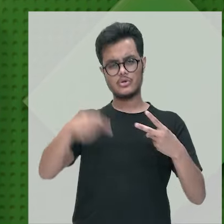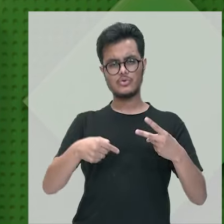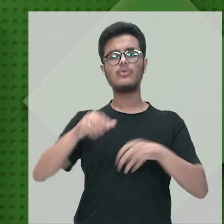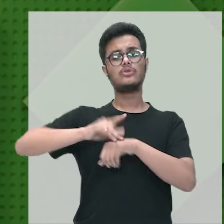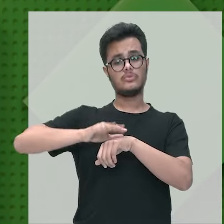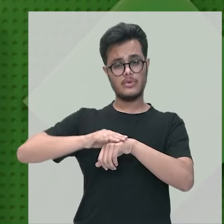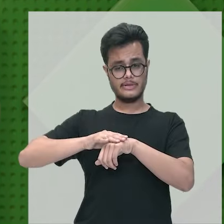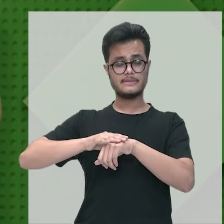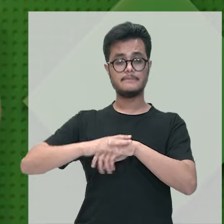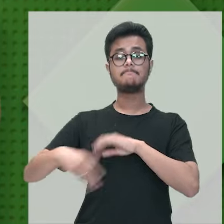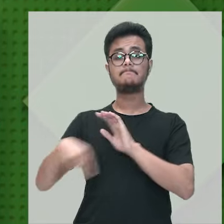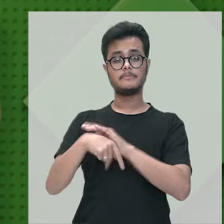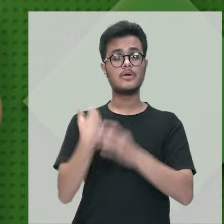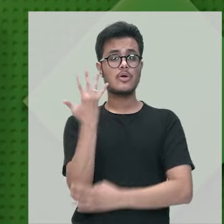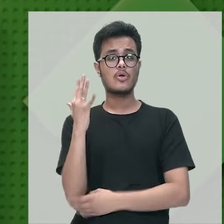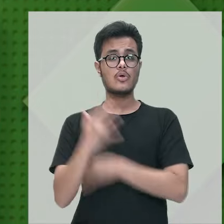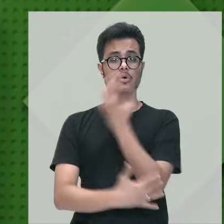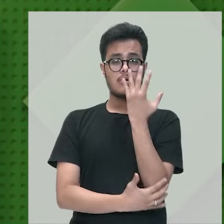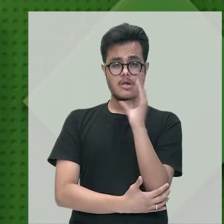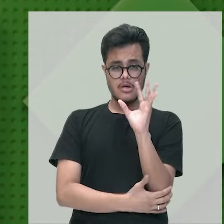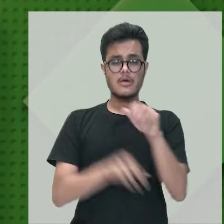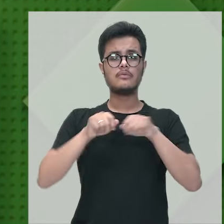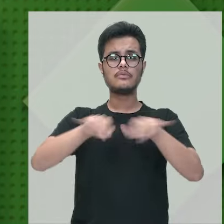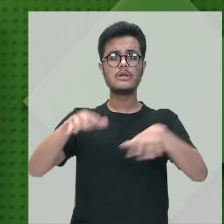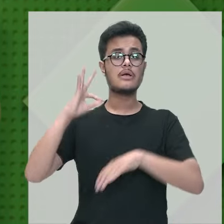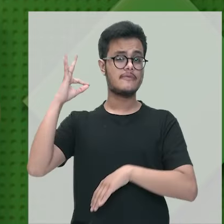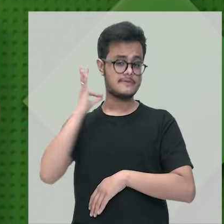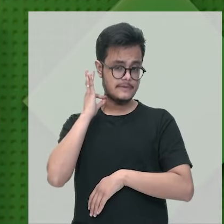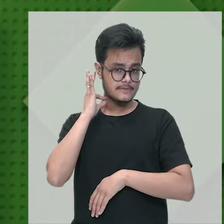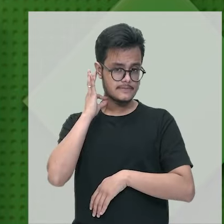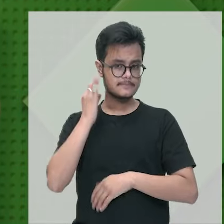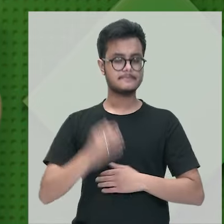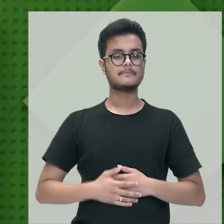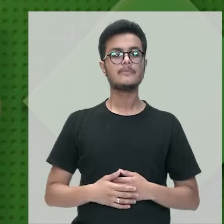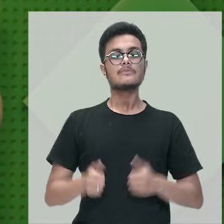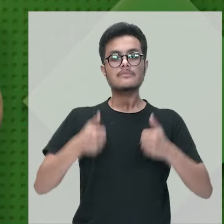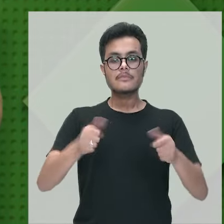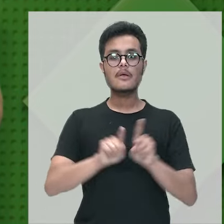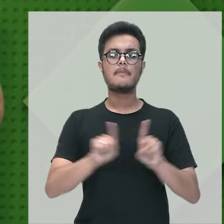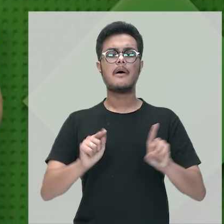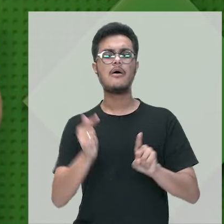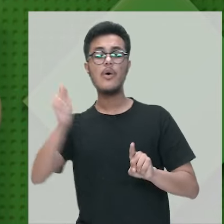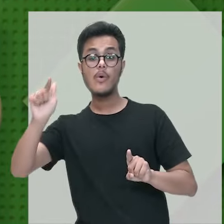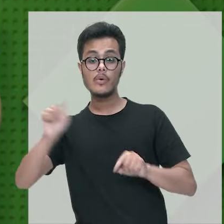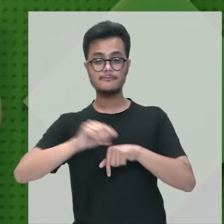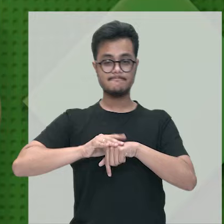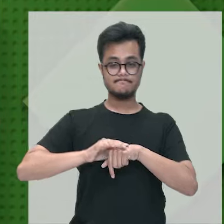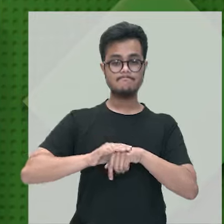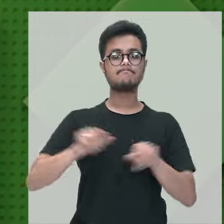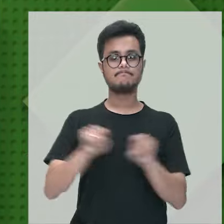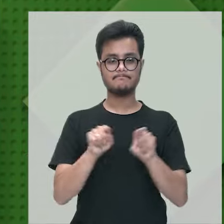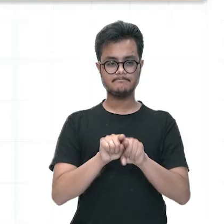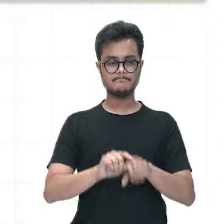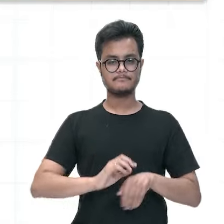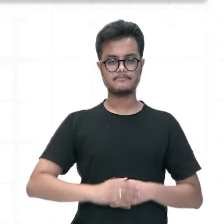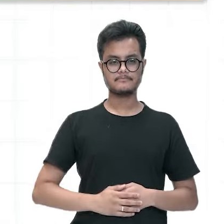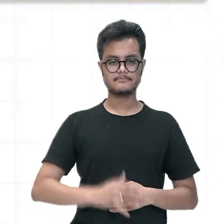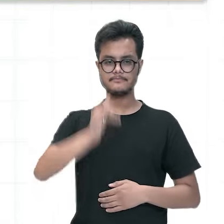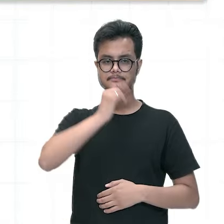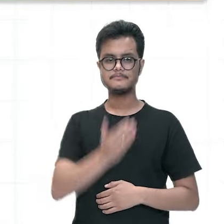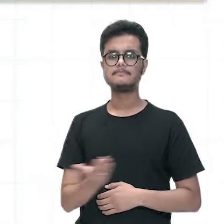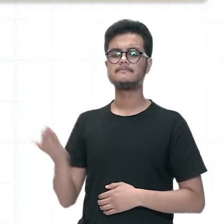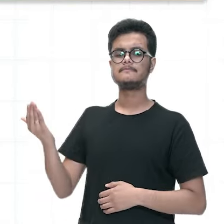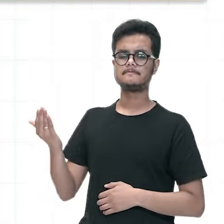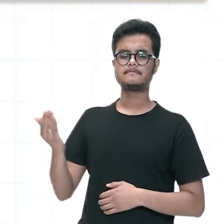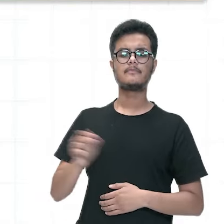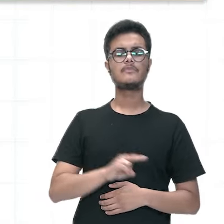arboviroses causadas, ou transmitidas pelo mosquito Aedes aegypti, mas tem outras doenças também, a gente vai ver aí no caso